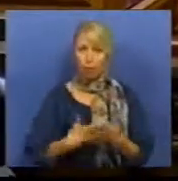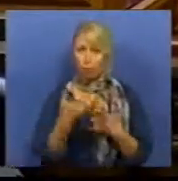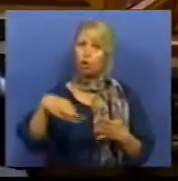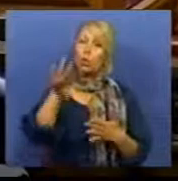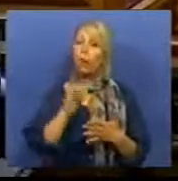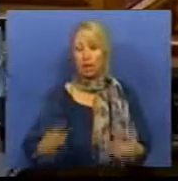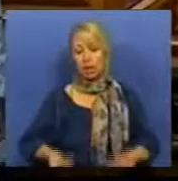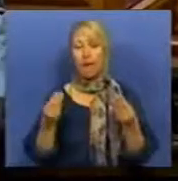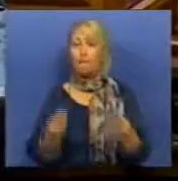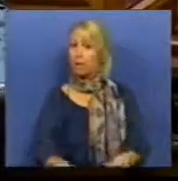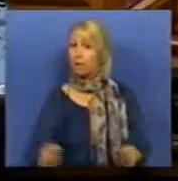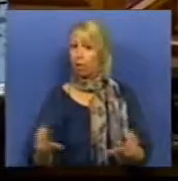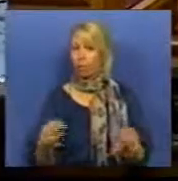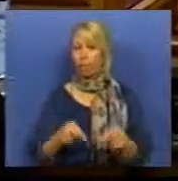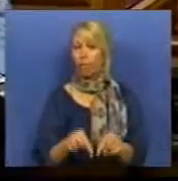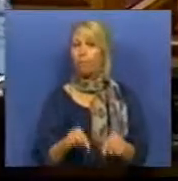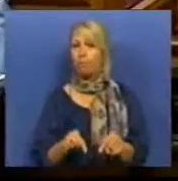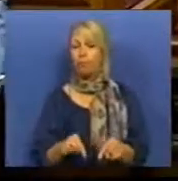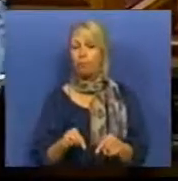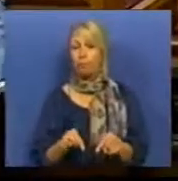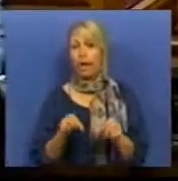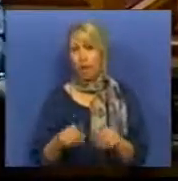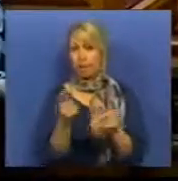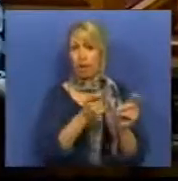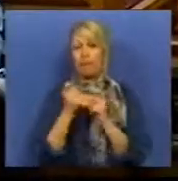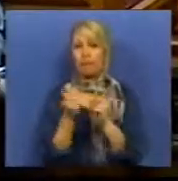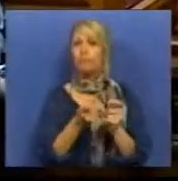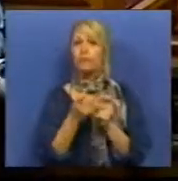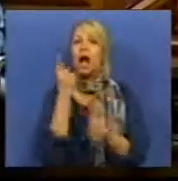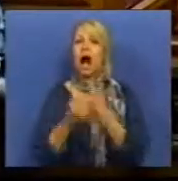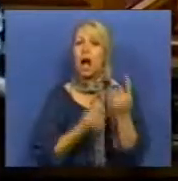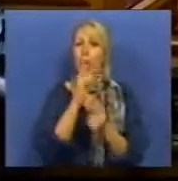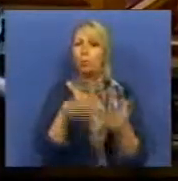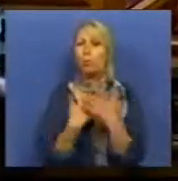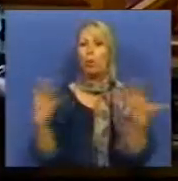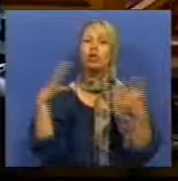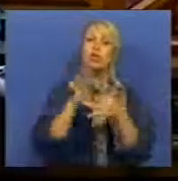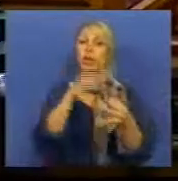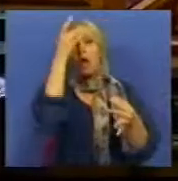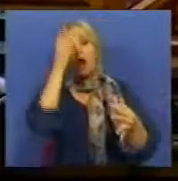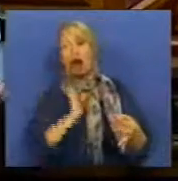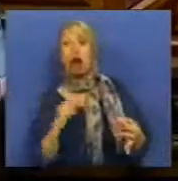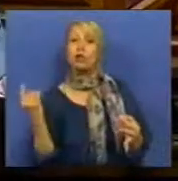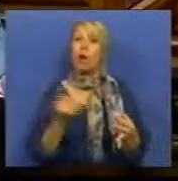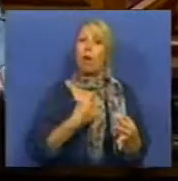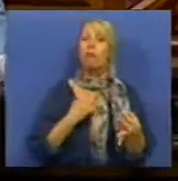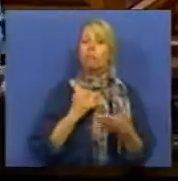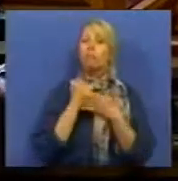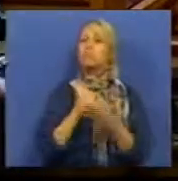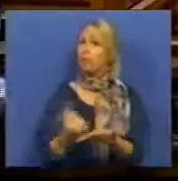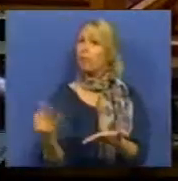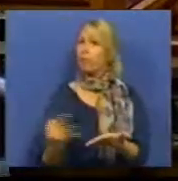apresenta neste debate. Algumas delas correspondem, de nosso ponto de vista, uma contribuição